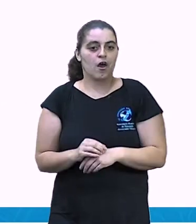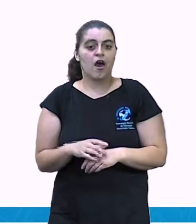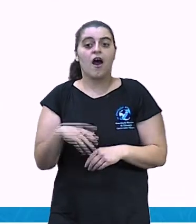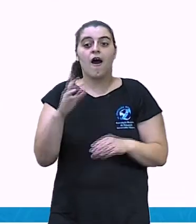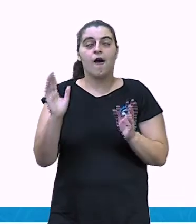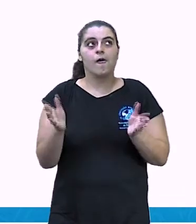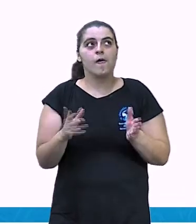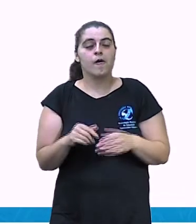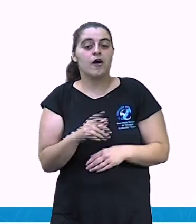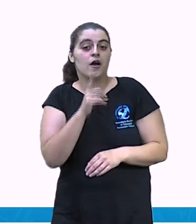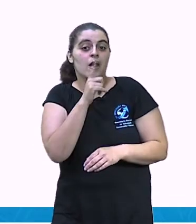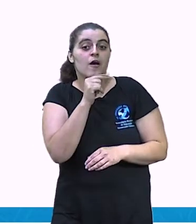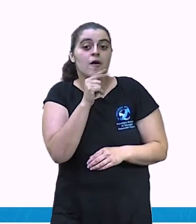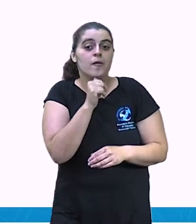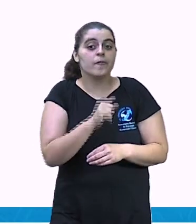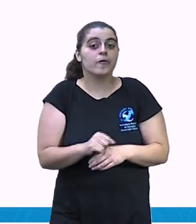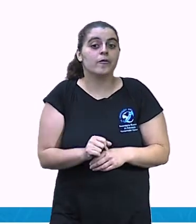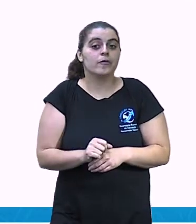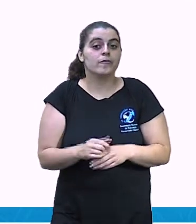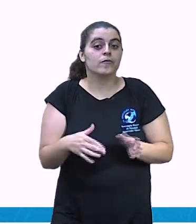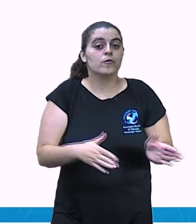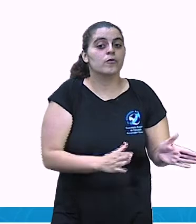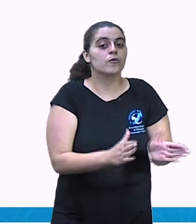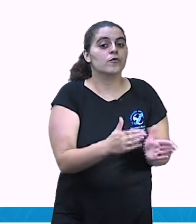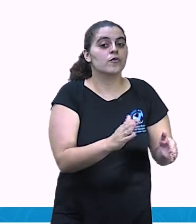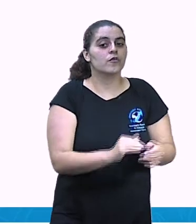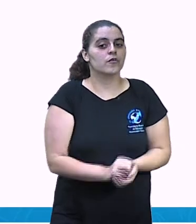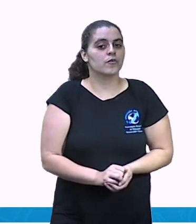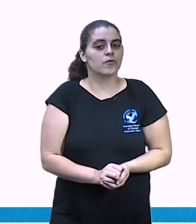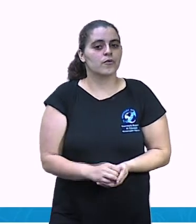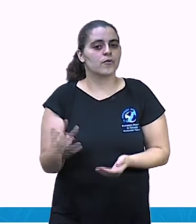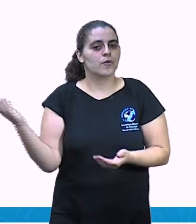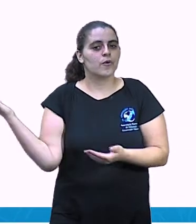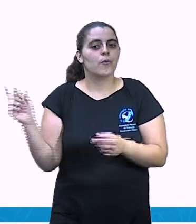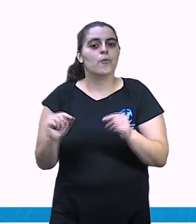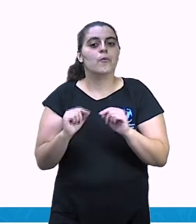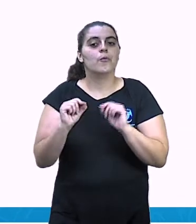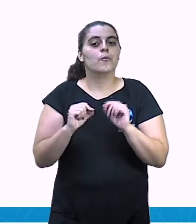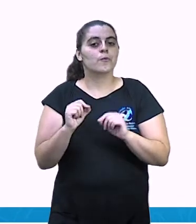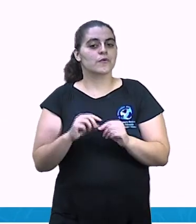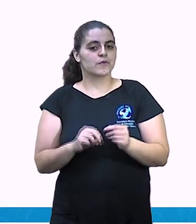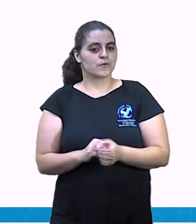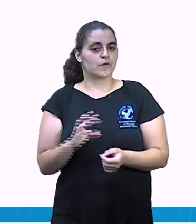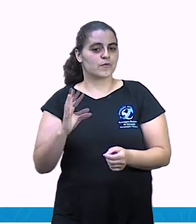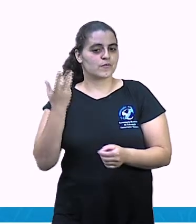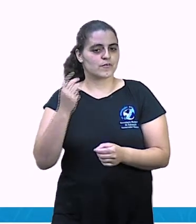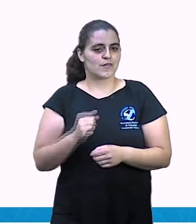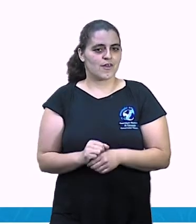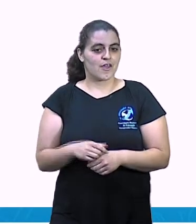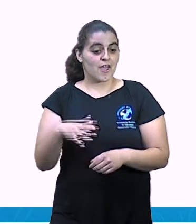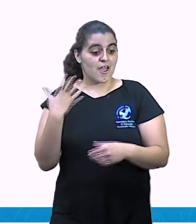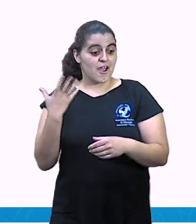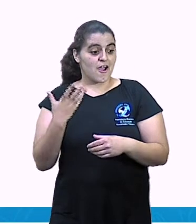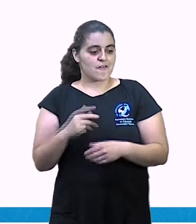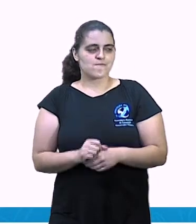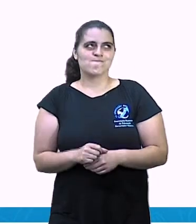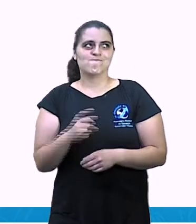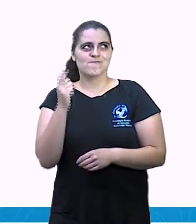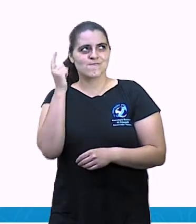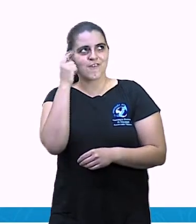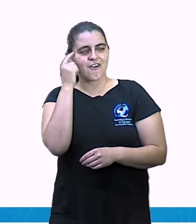afogar. Ou seja, ele queria enganar esses meninos. Agora nós vamos entrar,